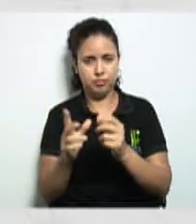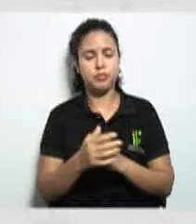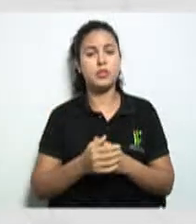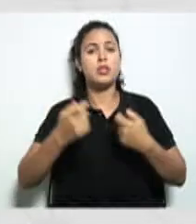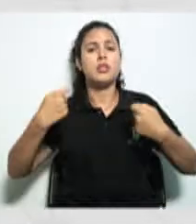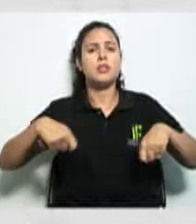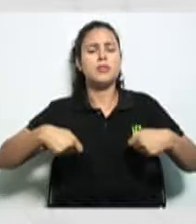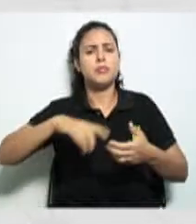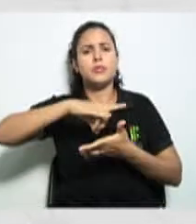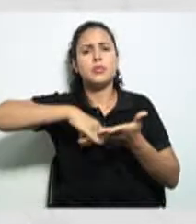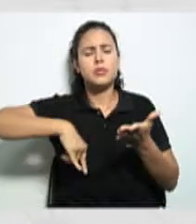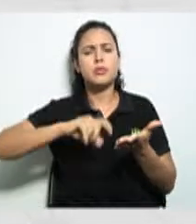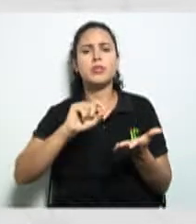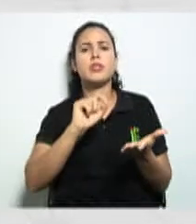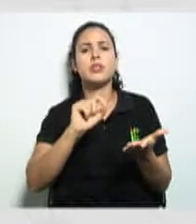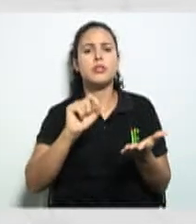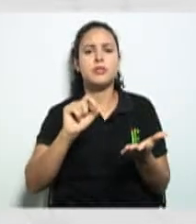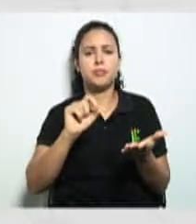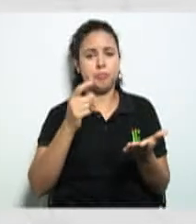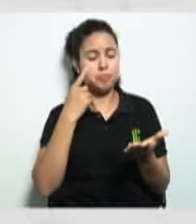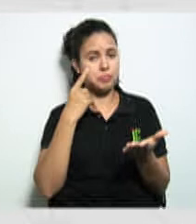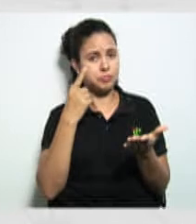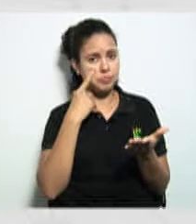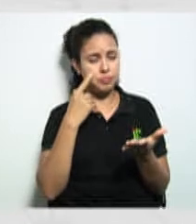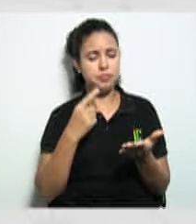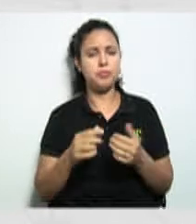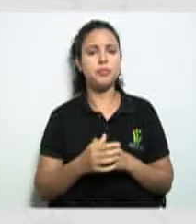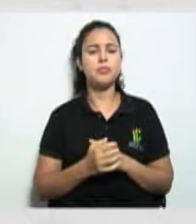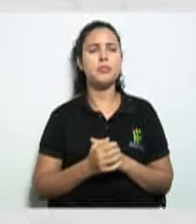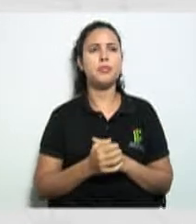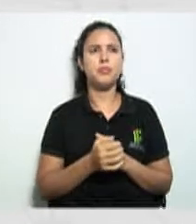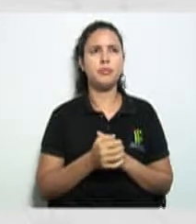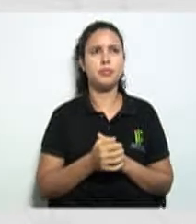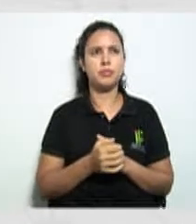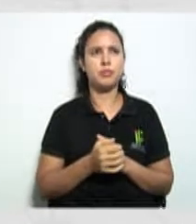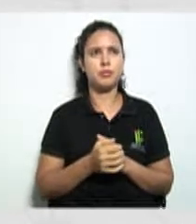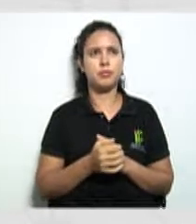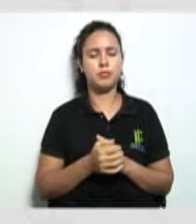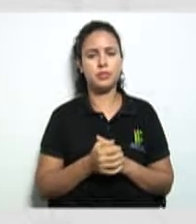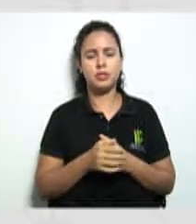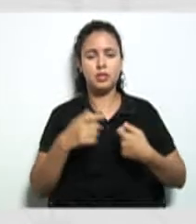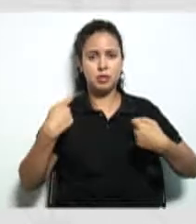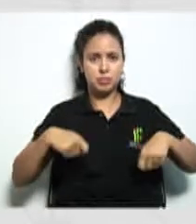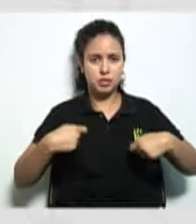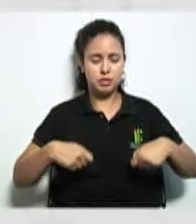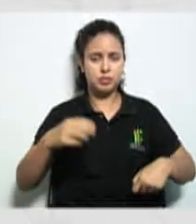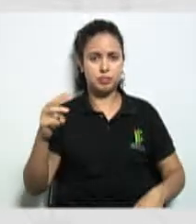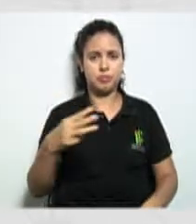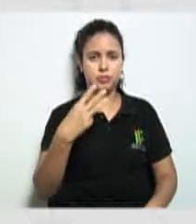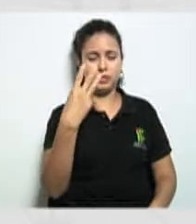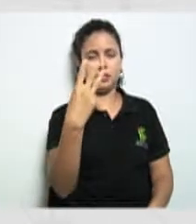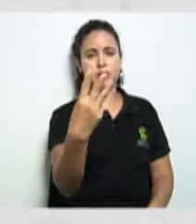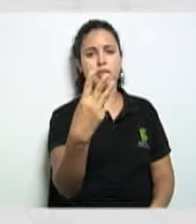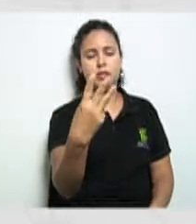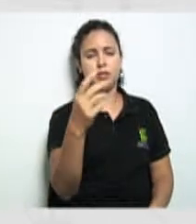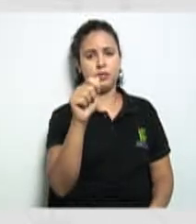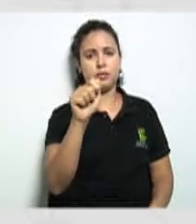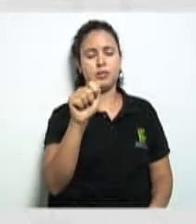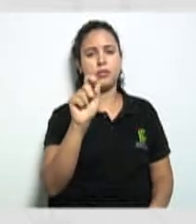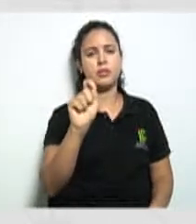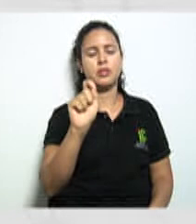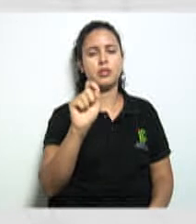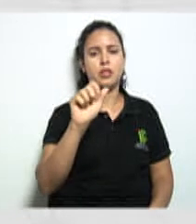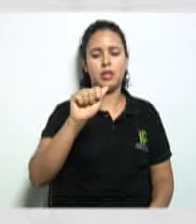levada para a junta comercial então vamos lá primeiro aqui temos que levar três via das atas da